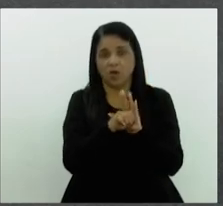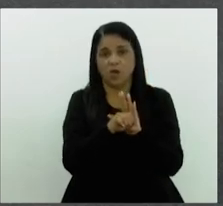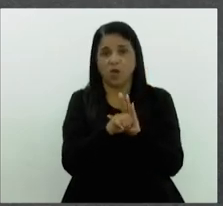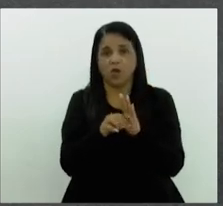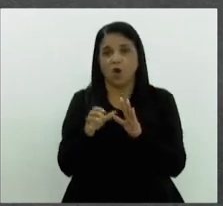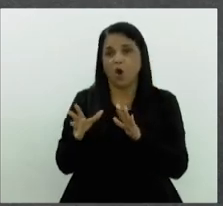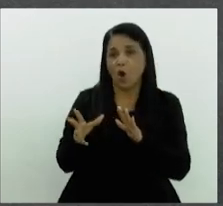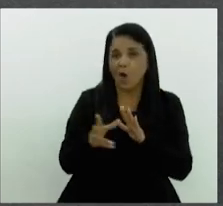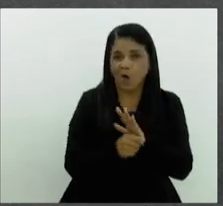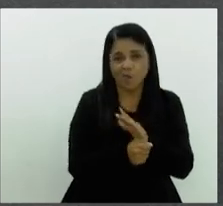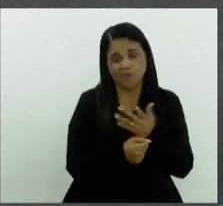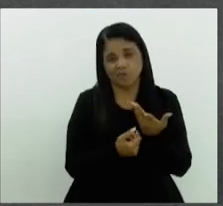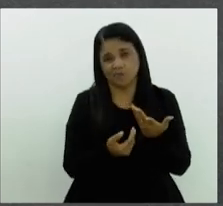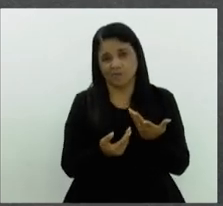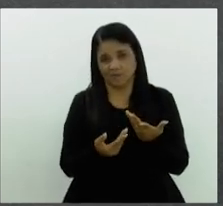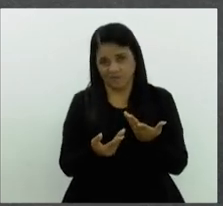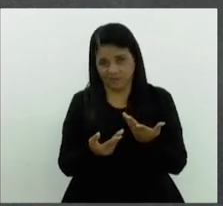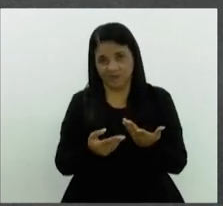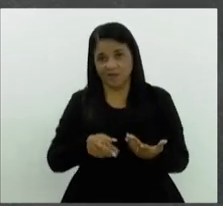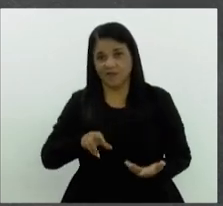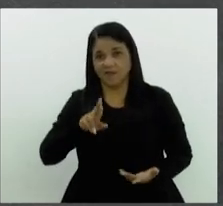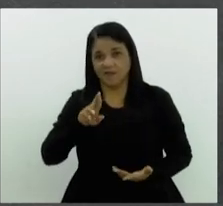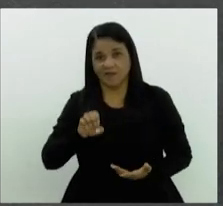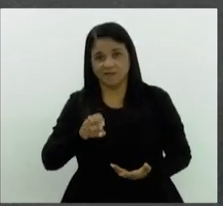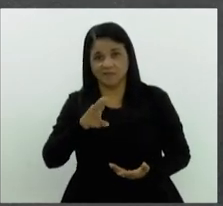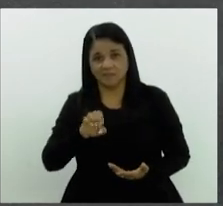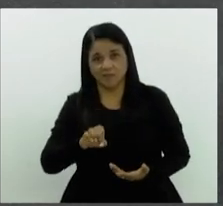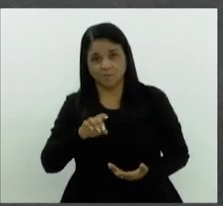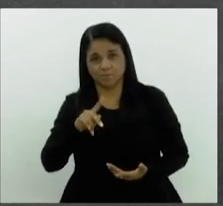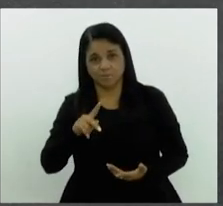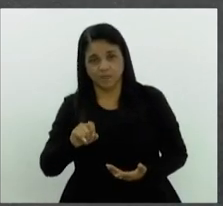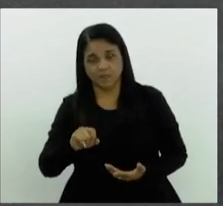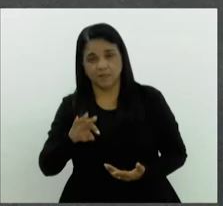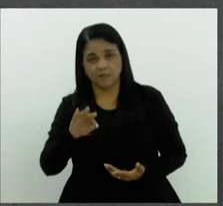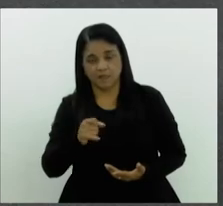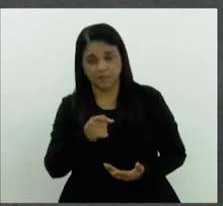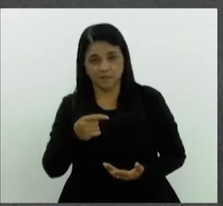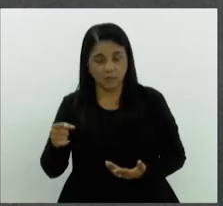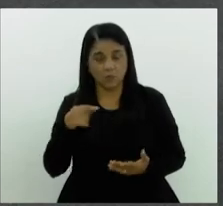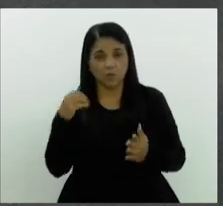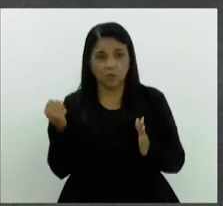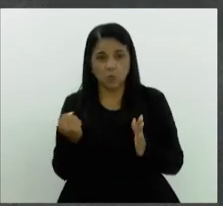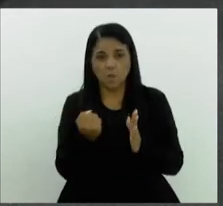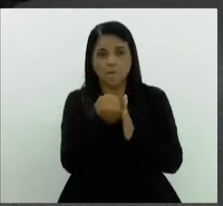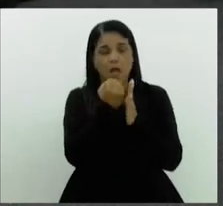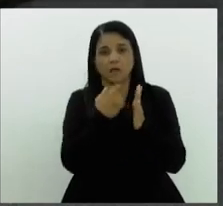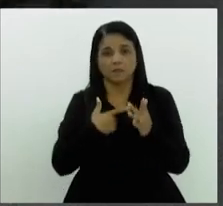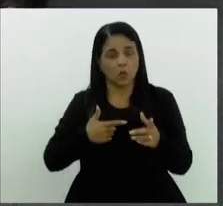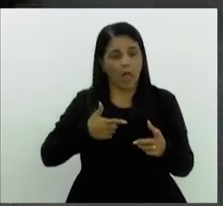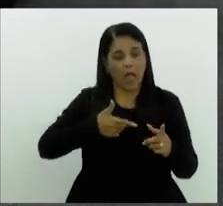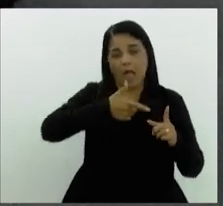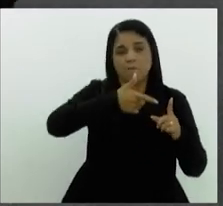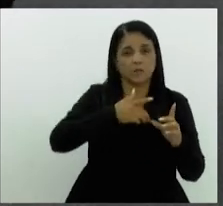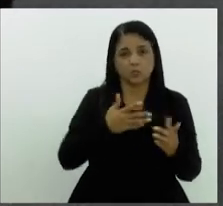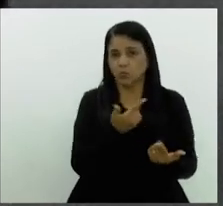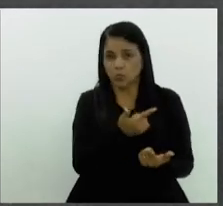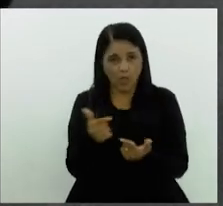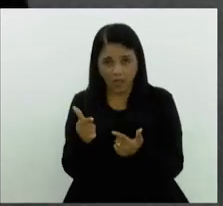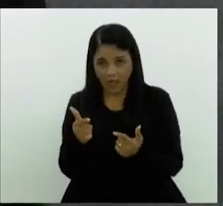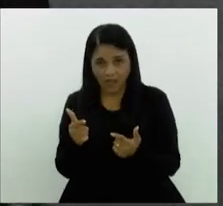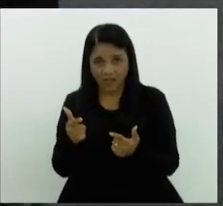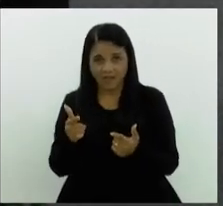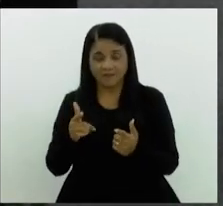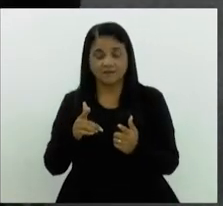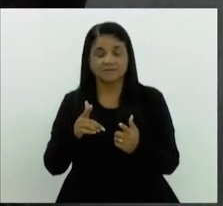horroroso, porque às vezes a gente não é impactado diretamente, não temos uma arma na nossa